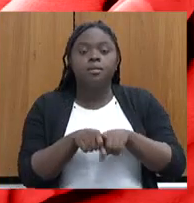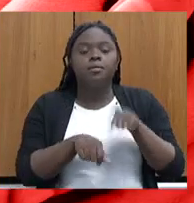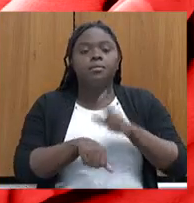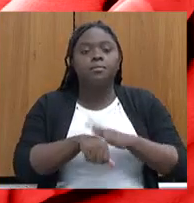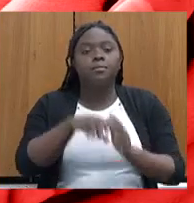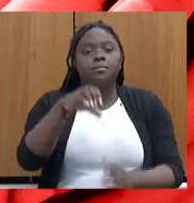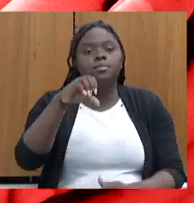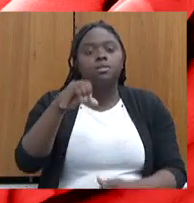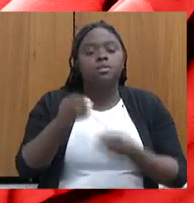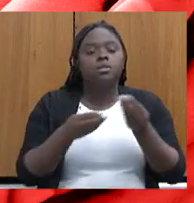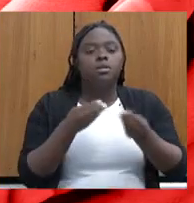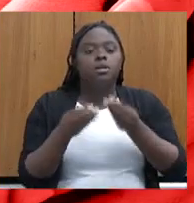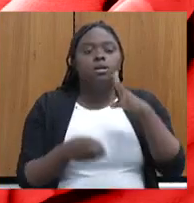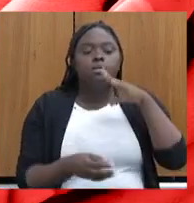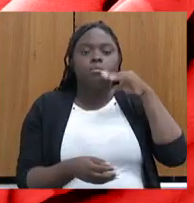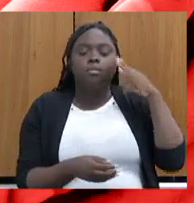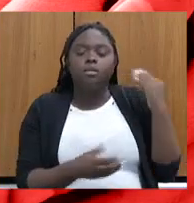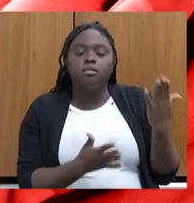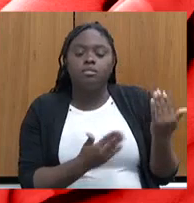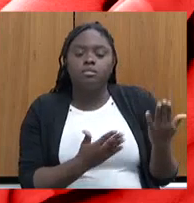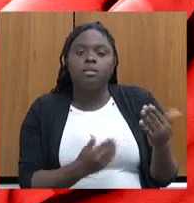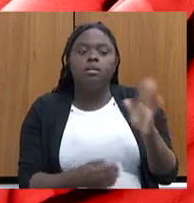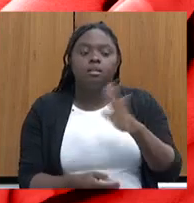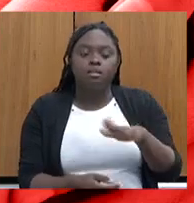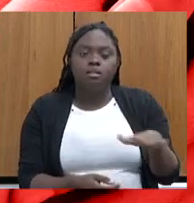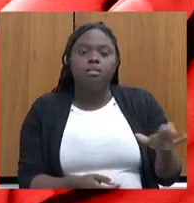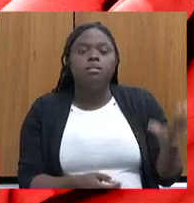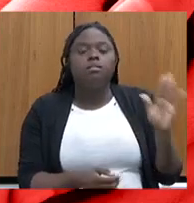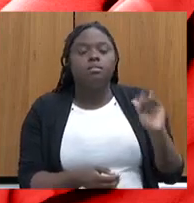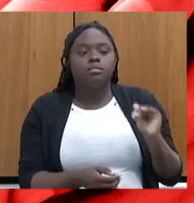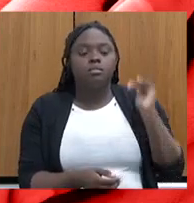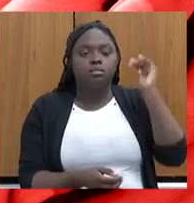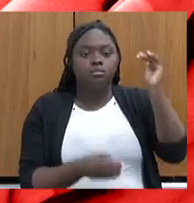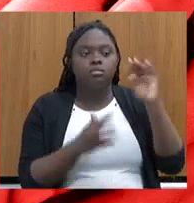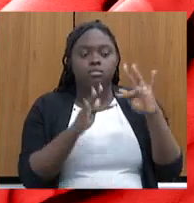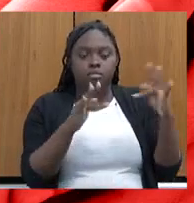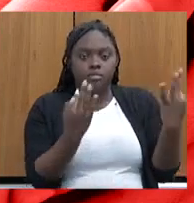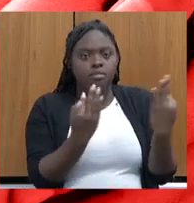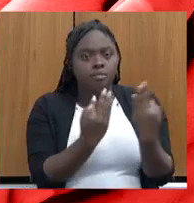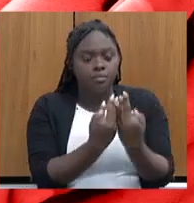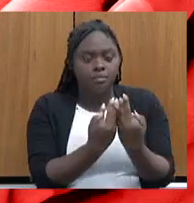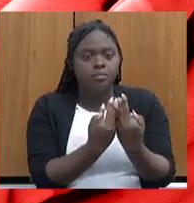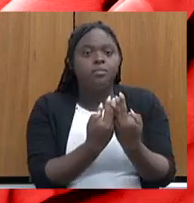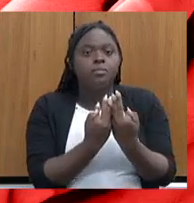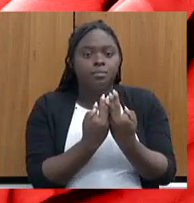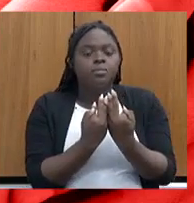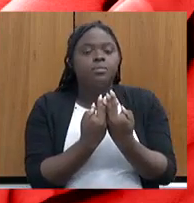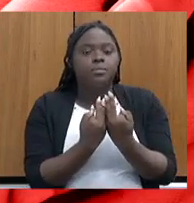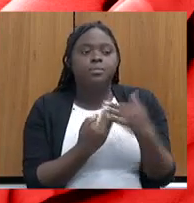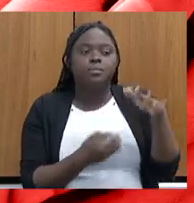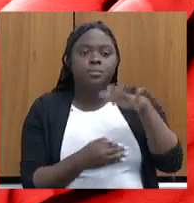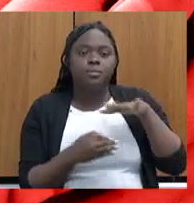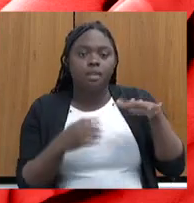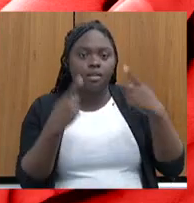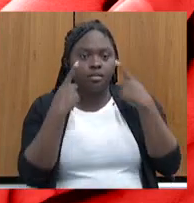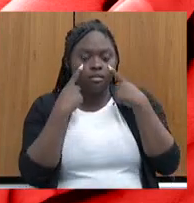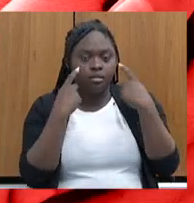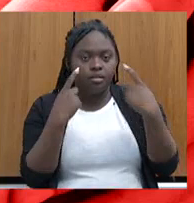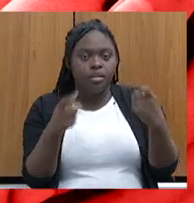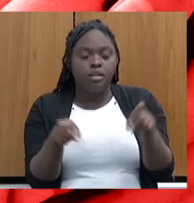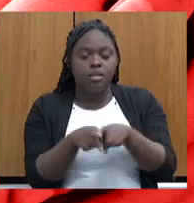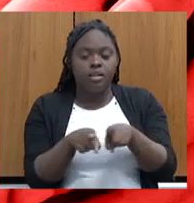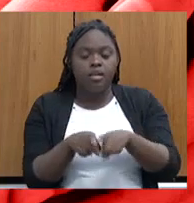para crianças e adolescentes, adultos e famílias em vulnerabilidade em situação de violência, e